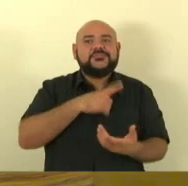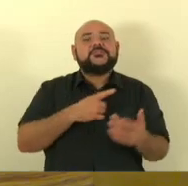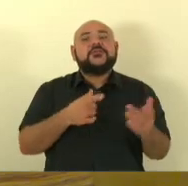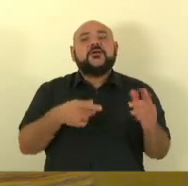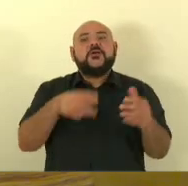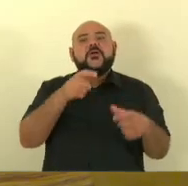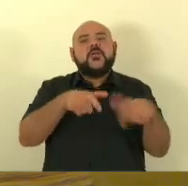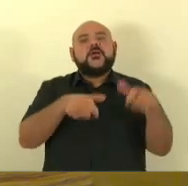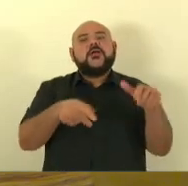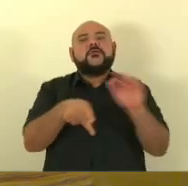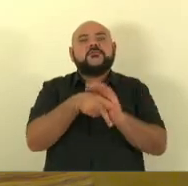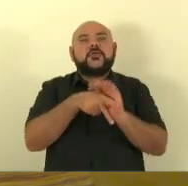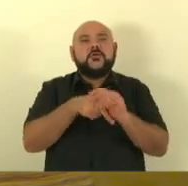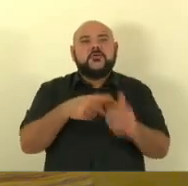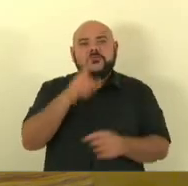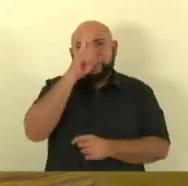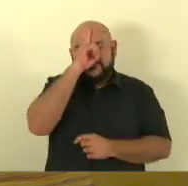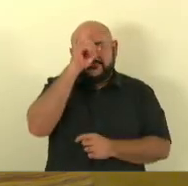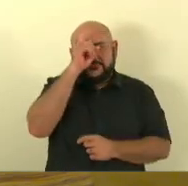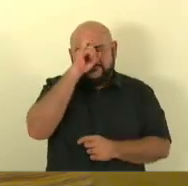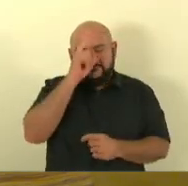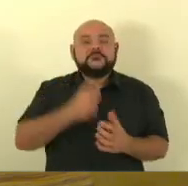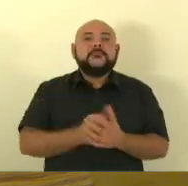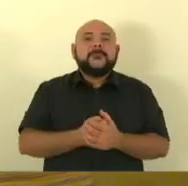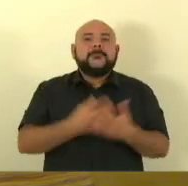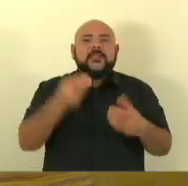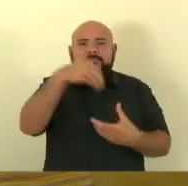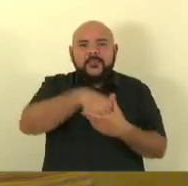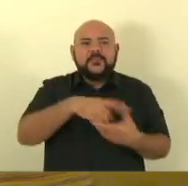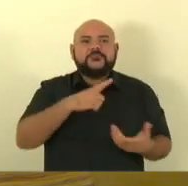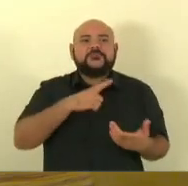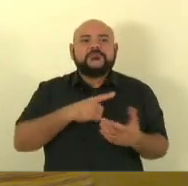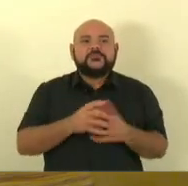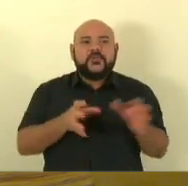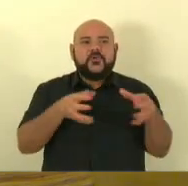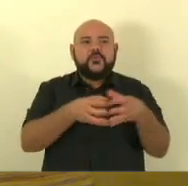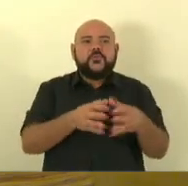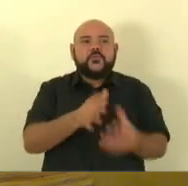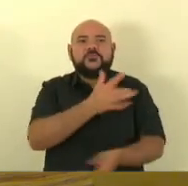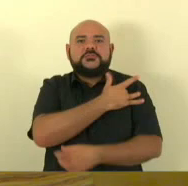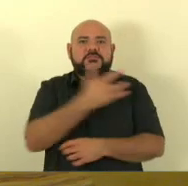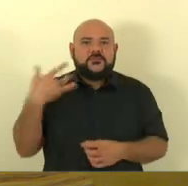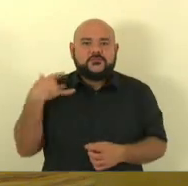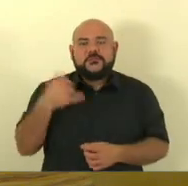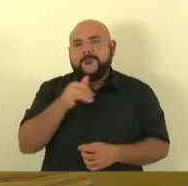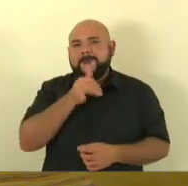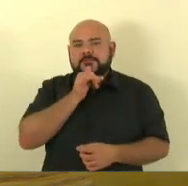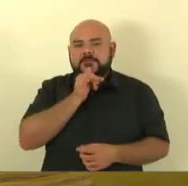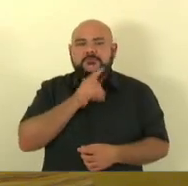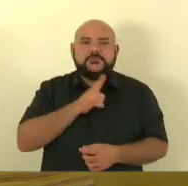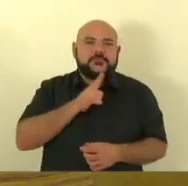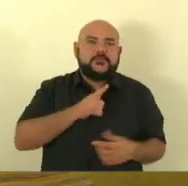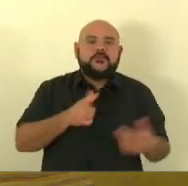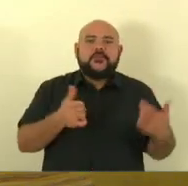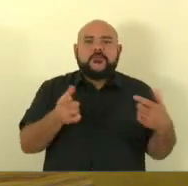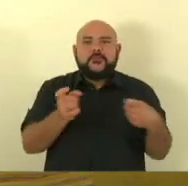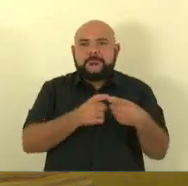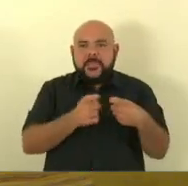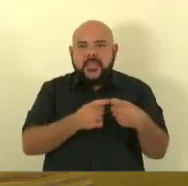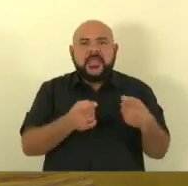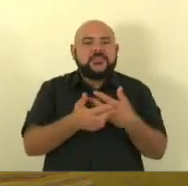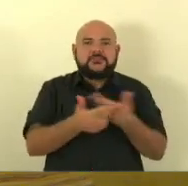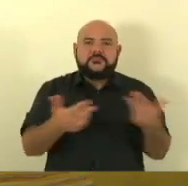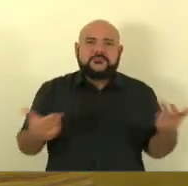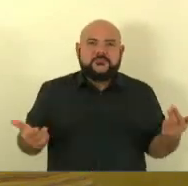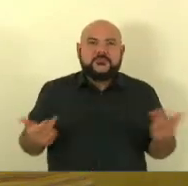que tinha um médico para atender os policiais militares, as famílias e também a sociedade civil que procurava